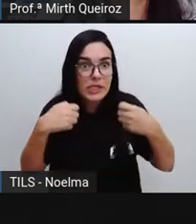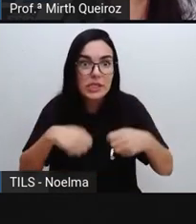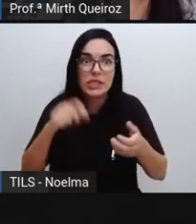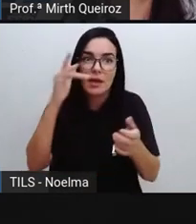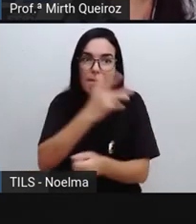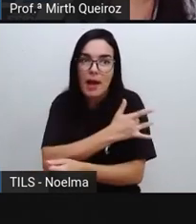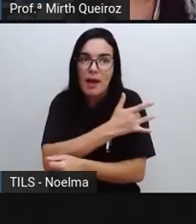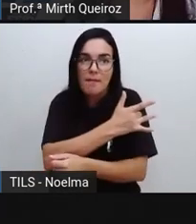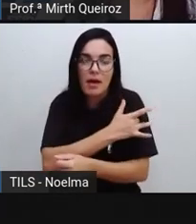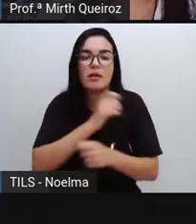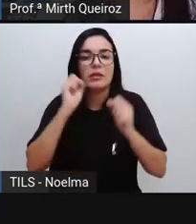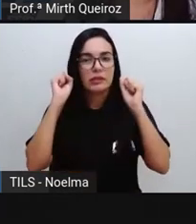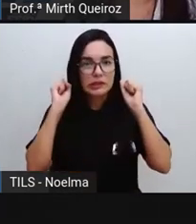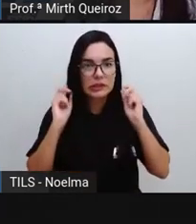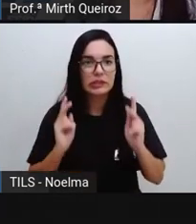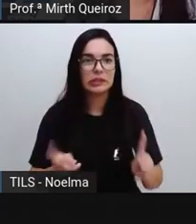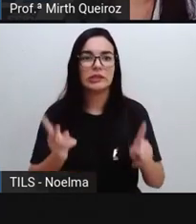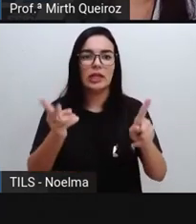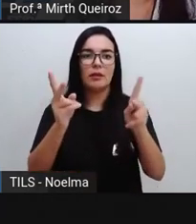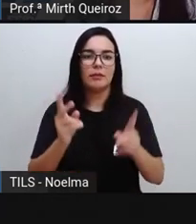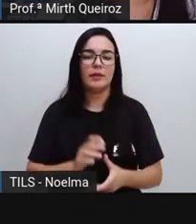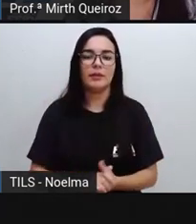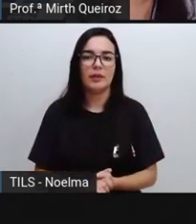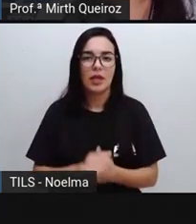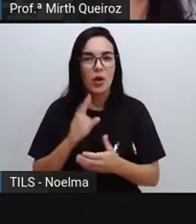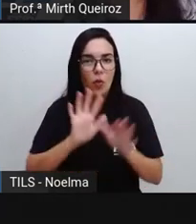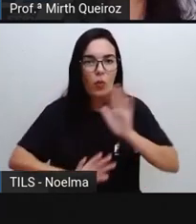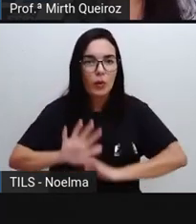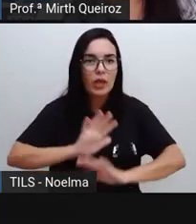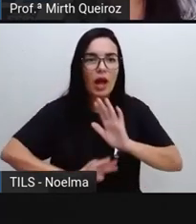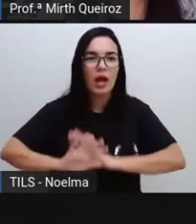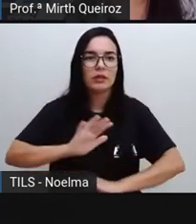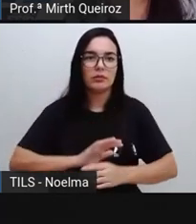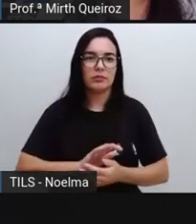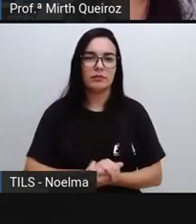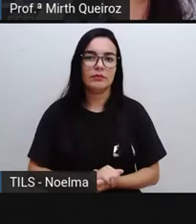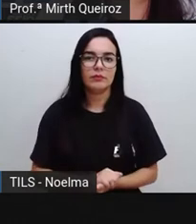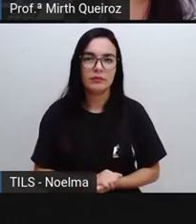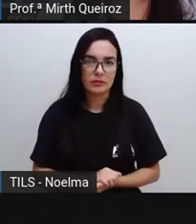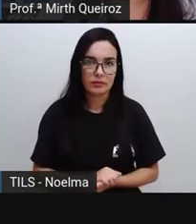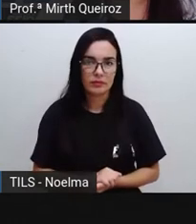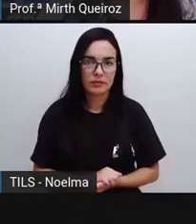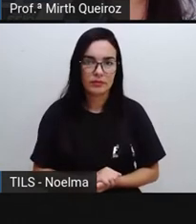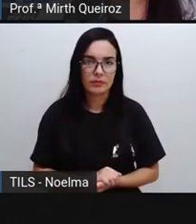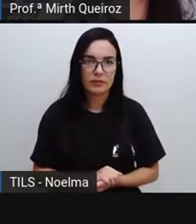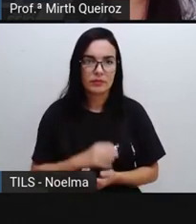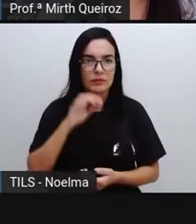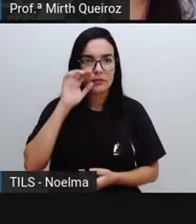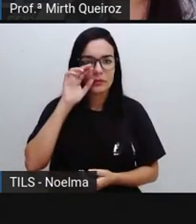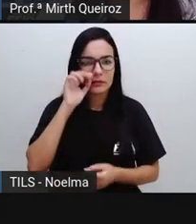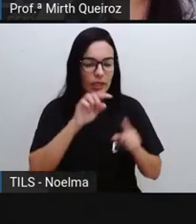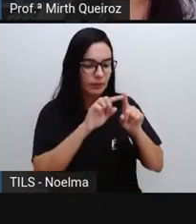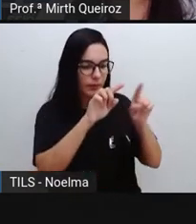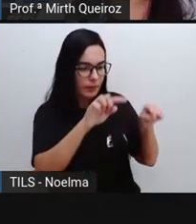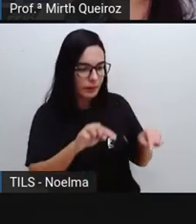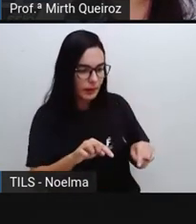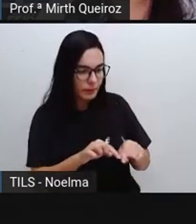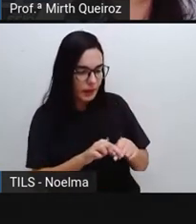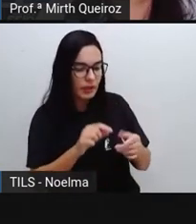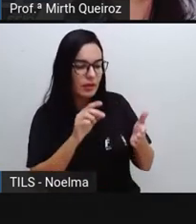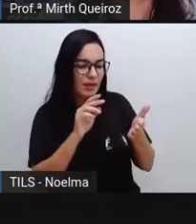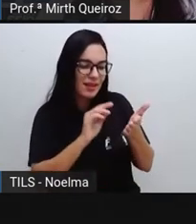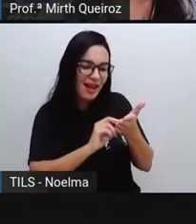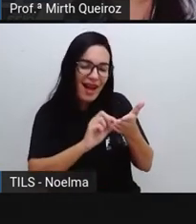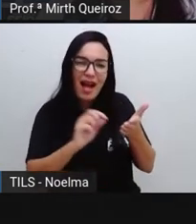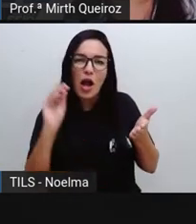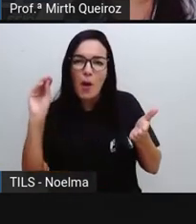E a gente vai ver como é que se faz, né? Mais adiante, falando sobre a carteira de vacinação, o cartão de vacinação